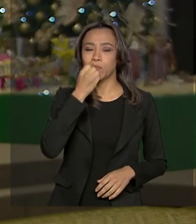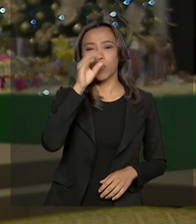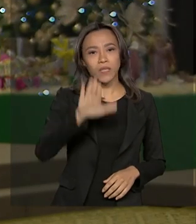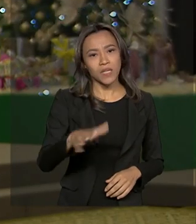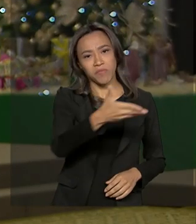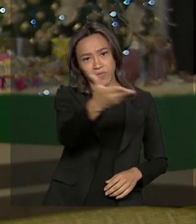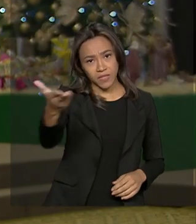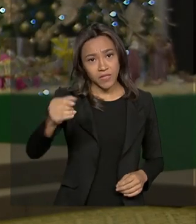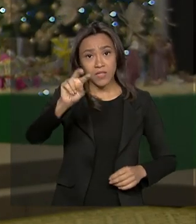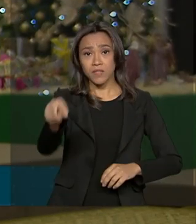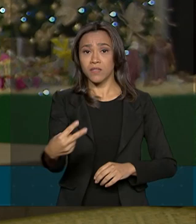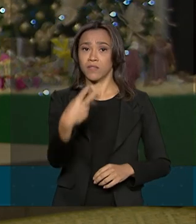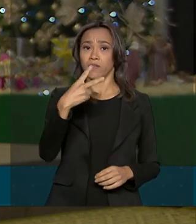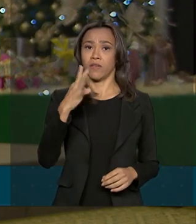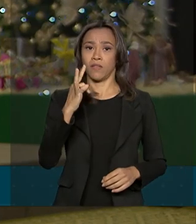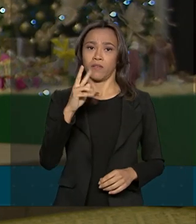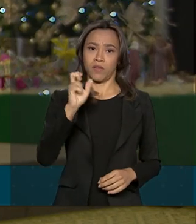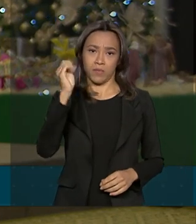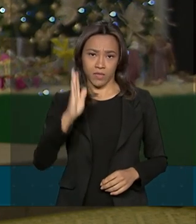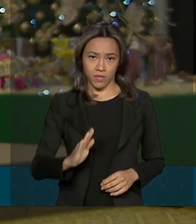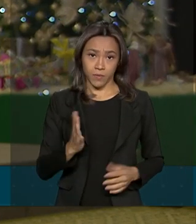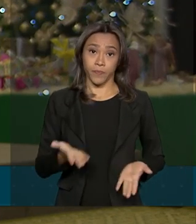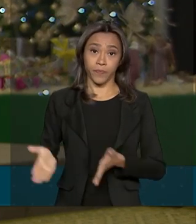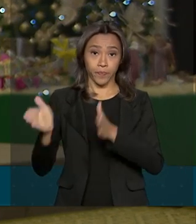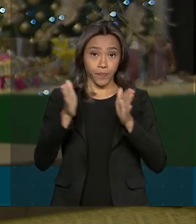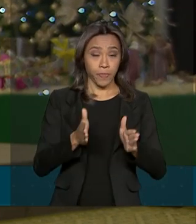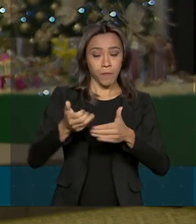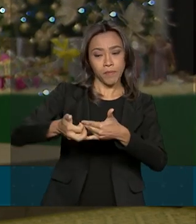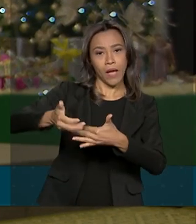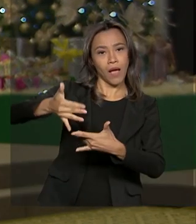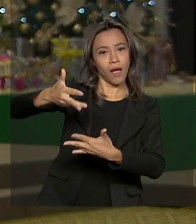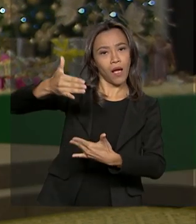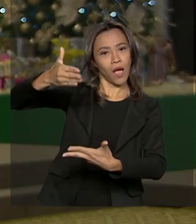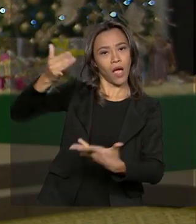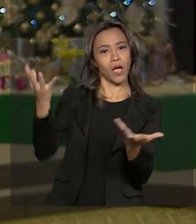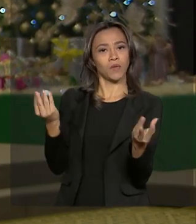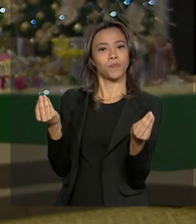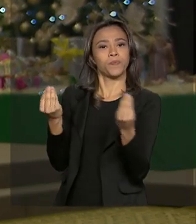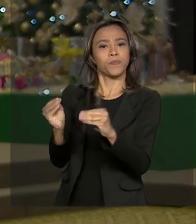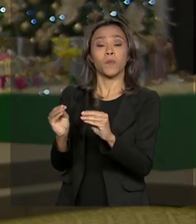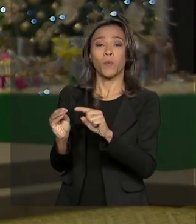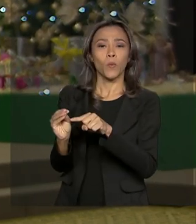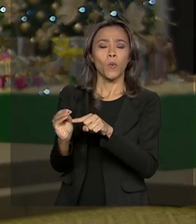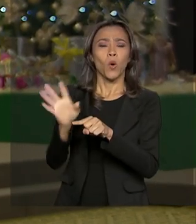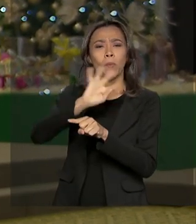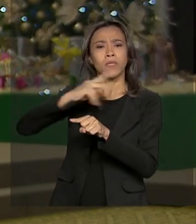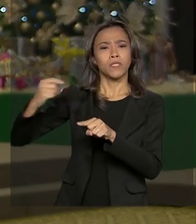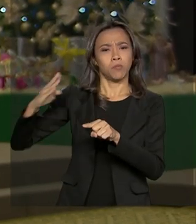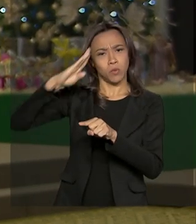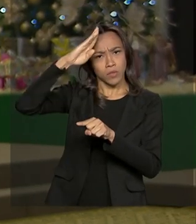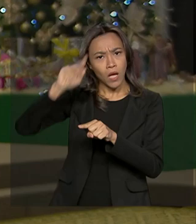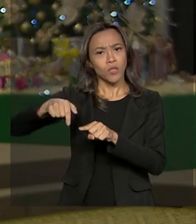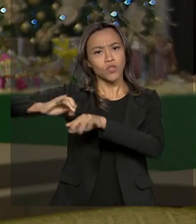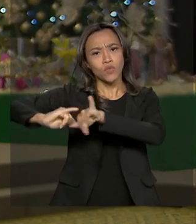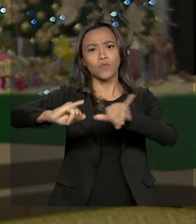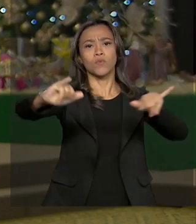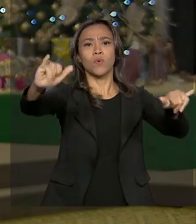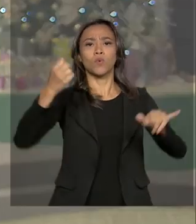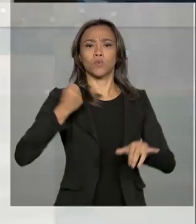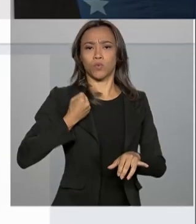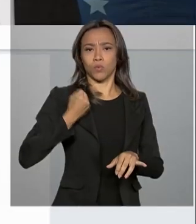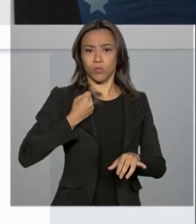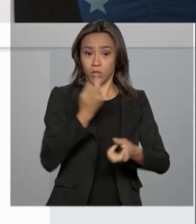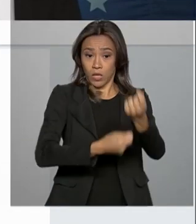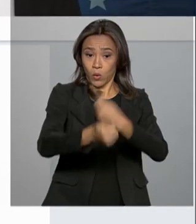para você que acompanha a TV Brasil. Pelas redes sociais, o presidente Jair Bolsonaro divulgou hoje os números da economia.